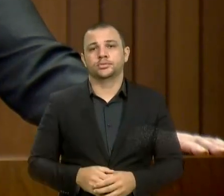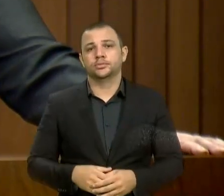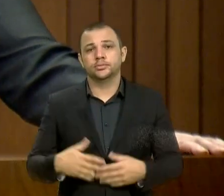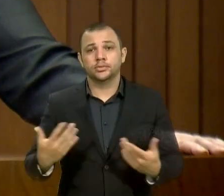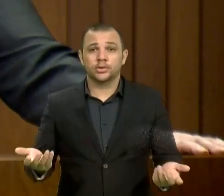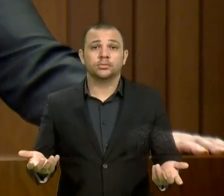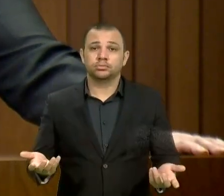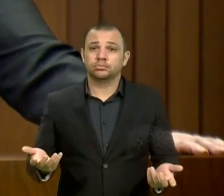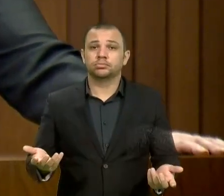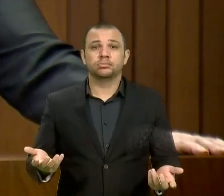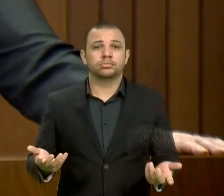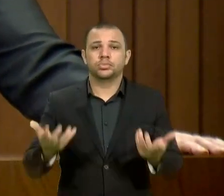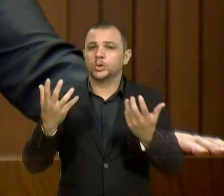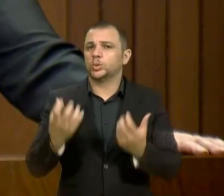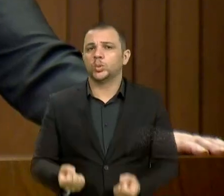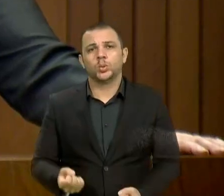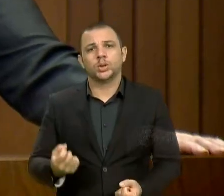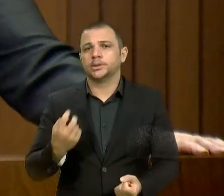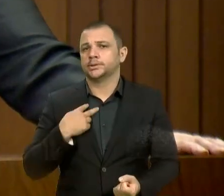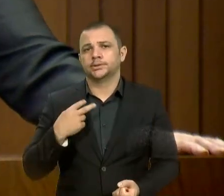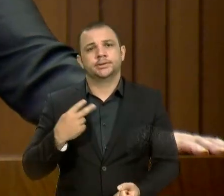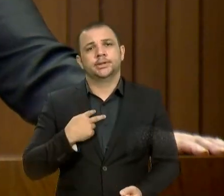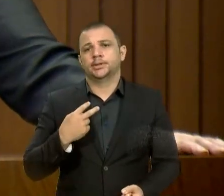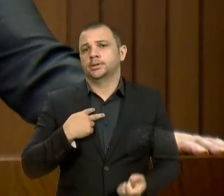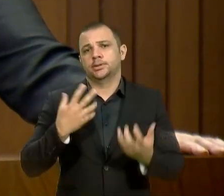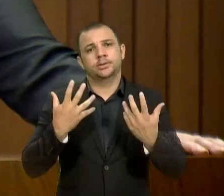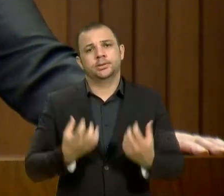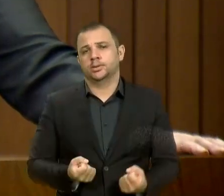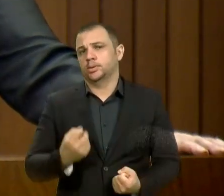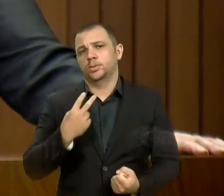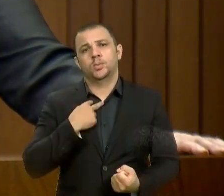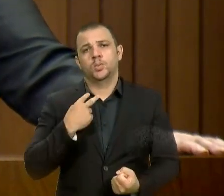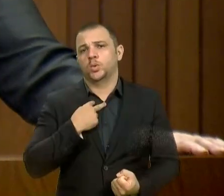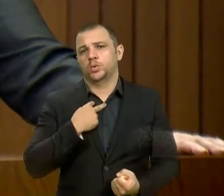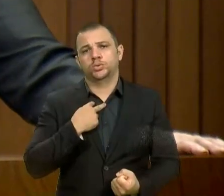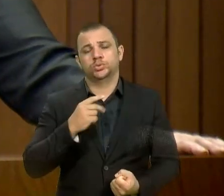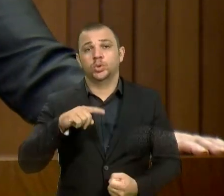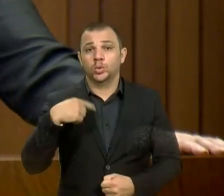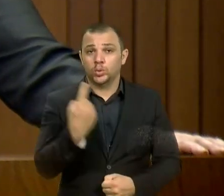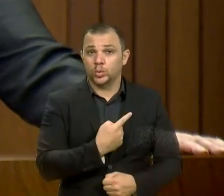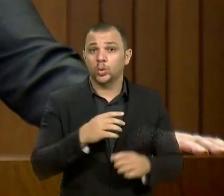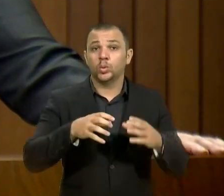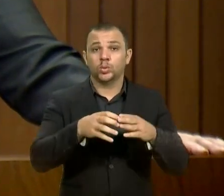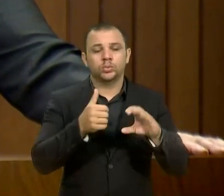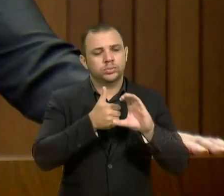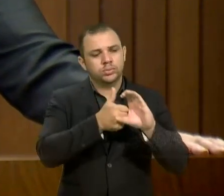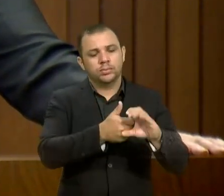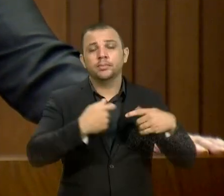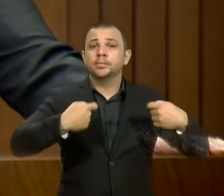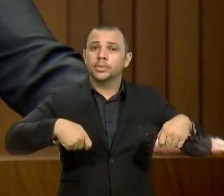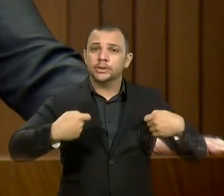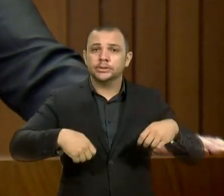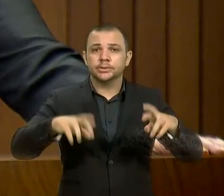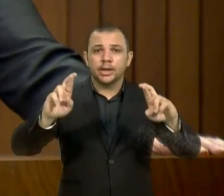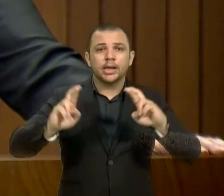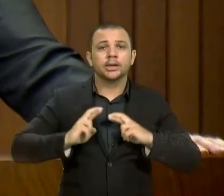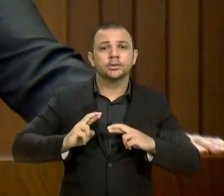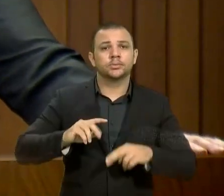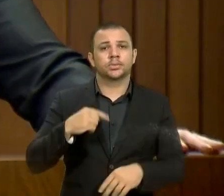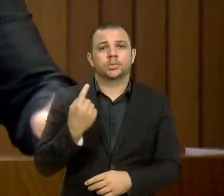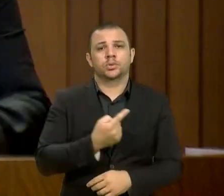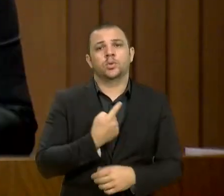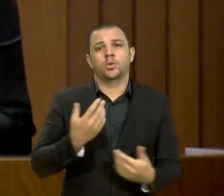inaceitável. Nós, cristãos, merecemos respeito. É uma